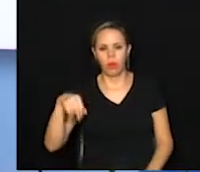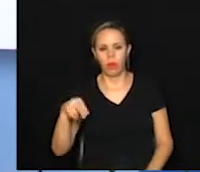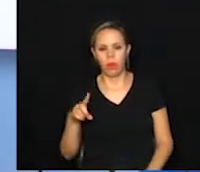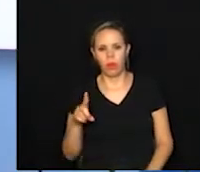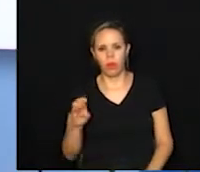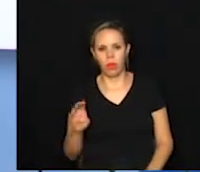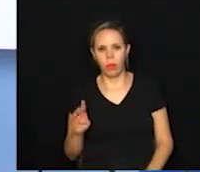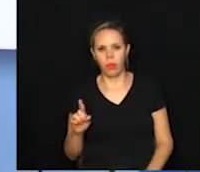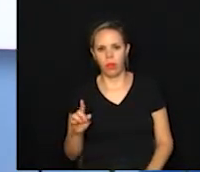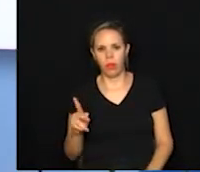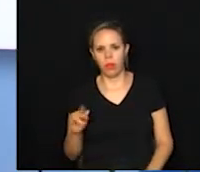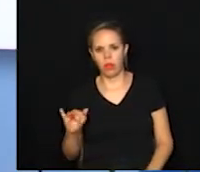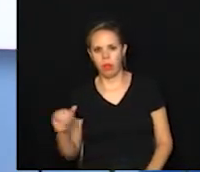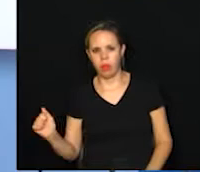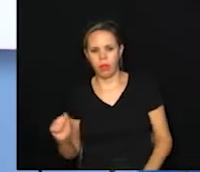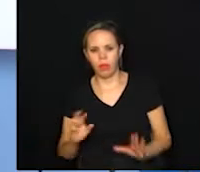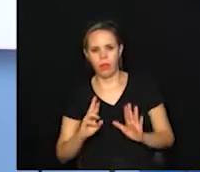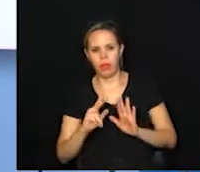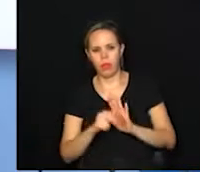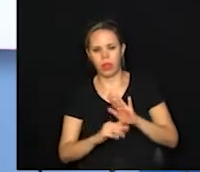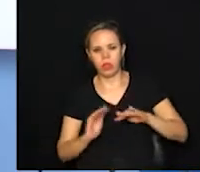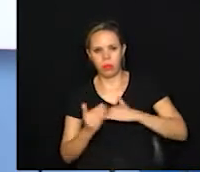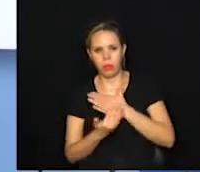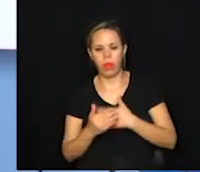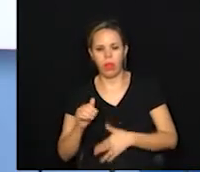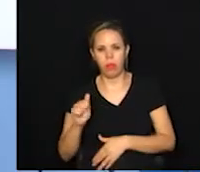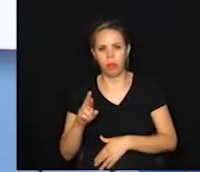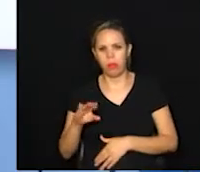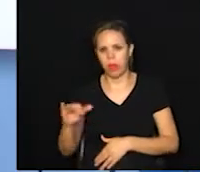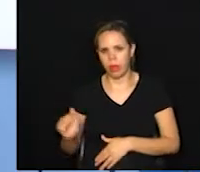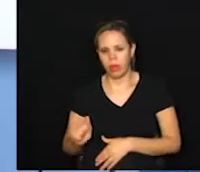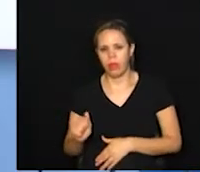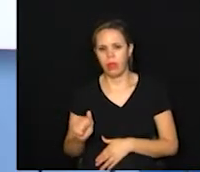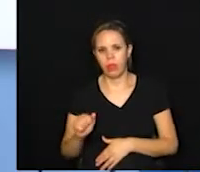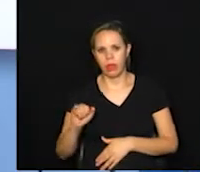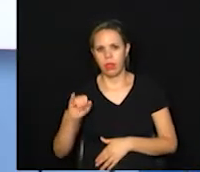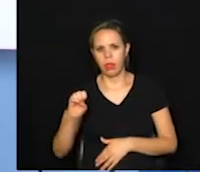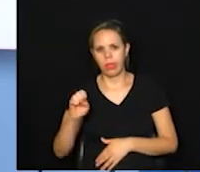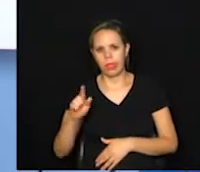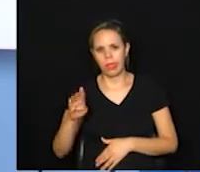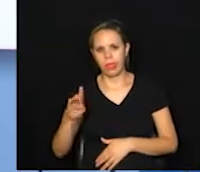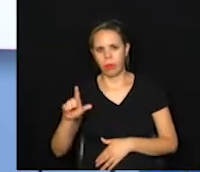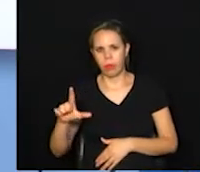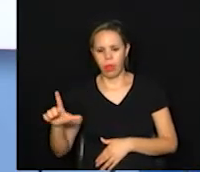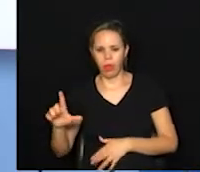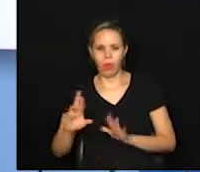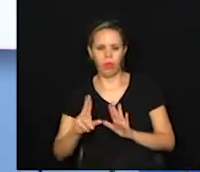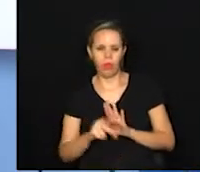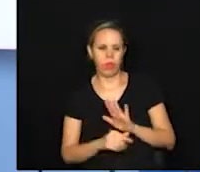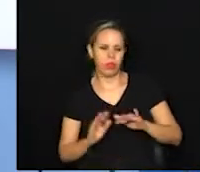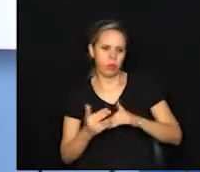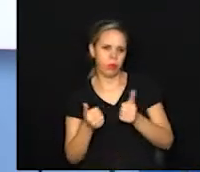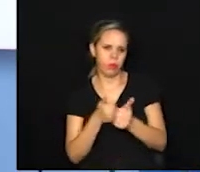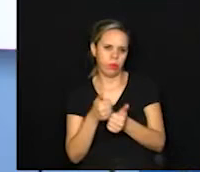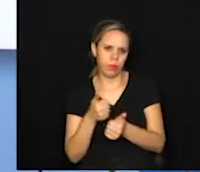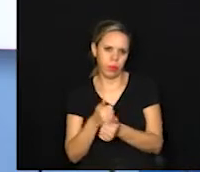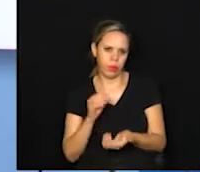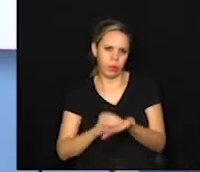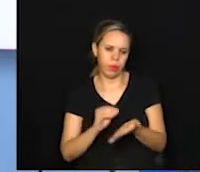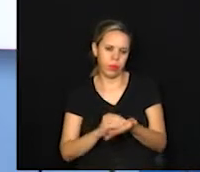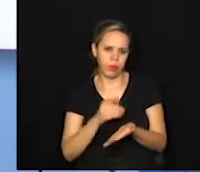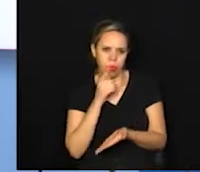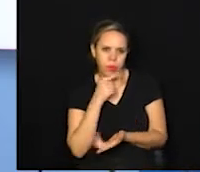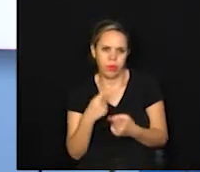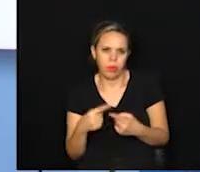Burato, Jardim América, Vila Santa Isabel e Vila Agostinho Pataro ficarão sem